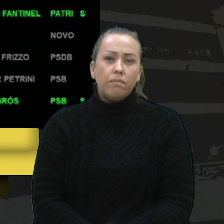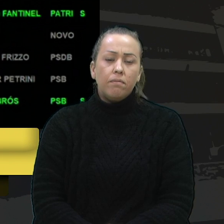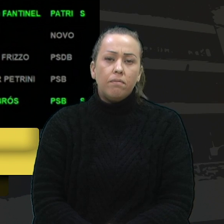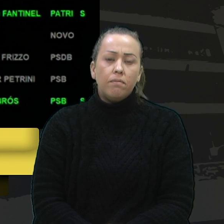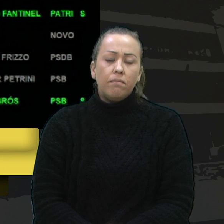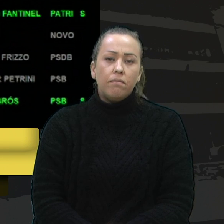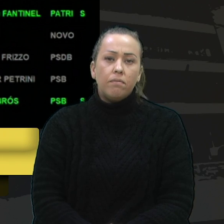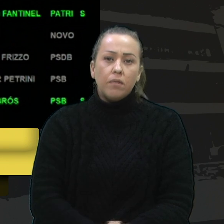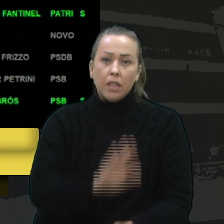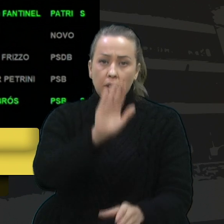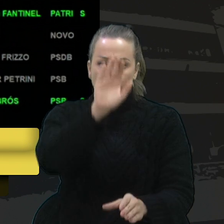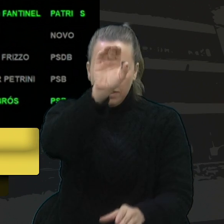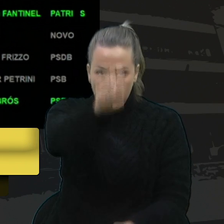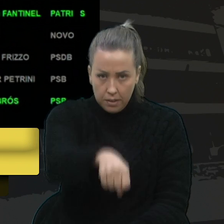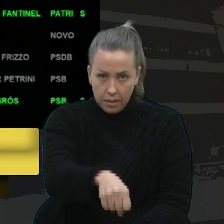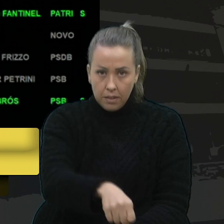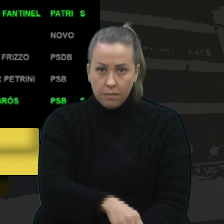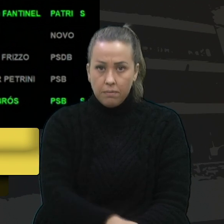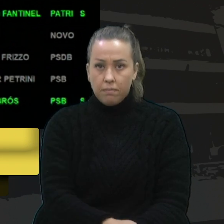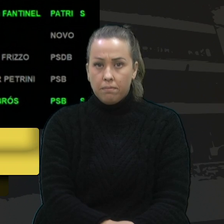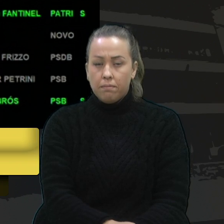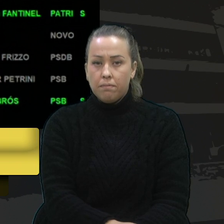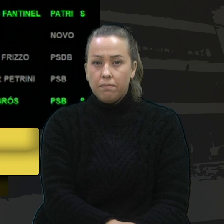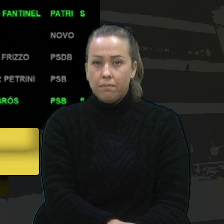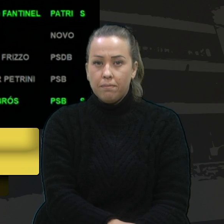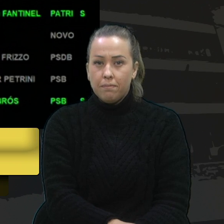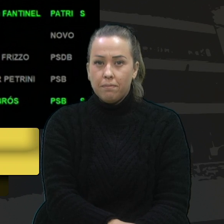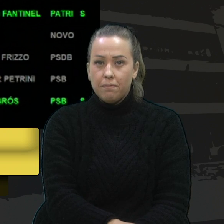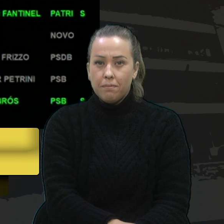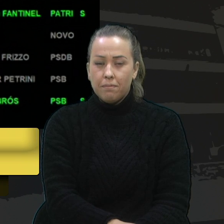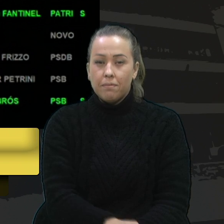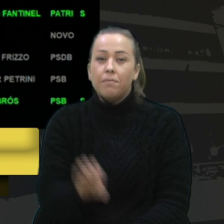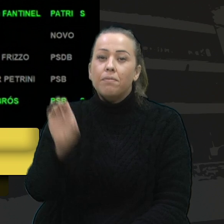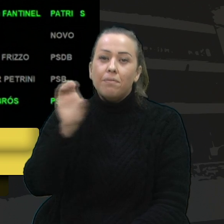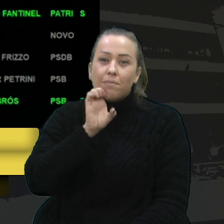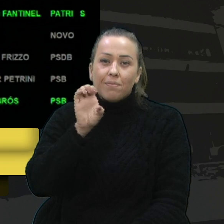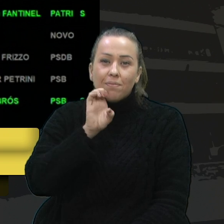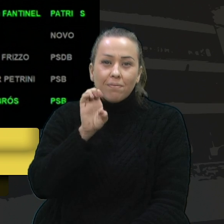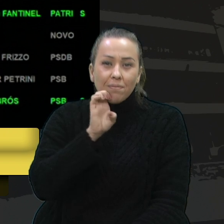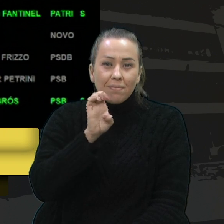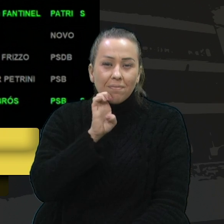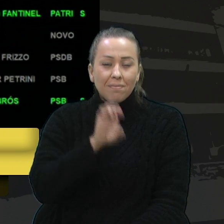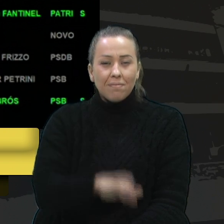Voto sim, presidente. Ela. Vereadora Estela, como vota?